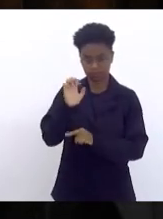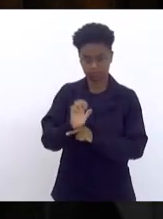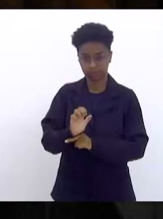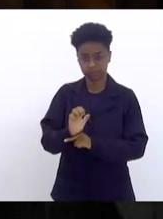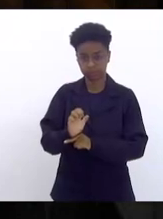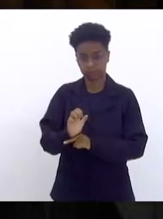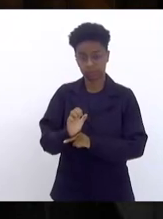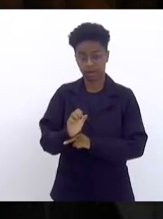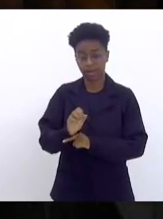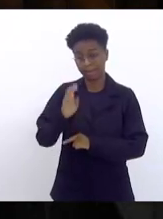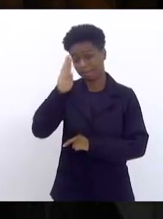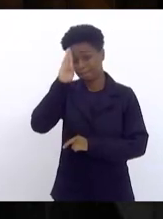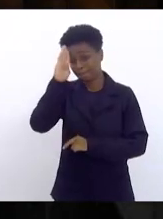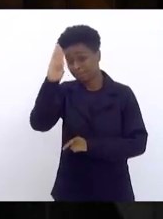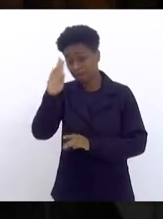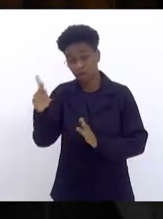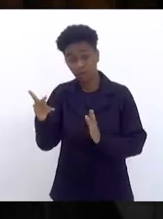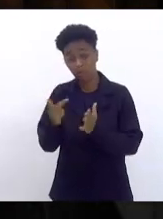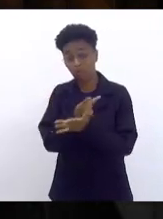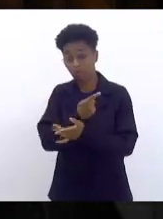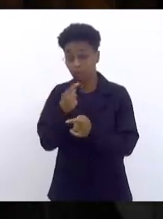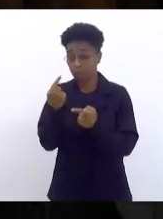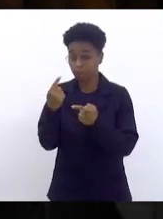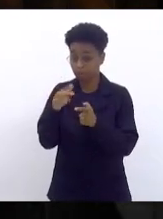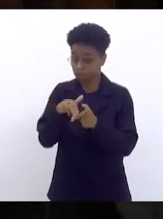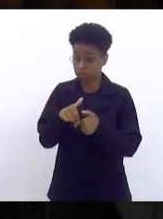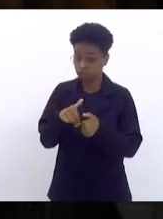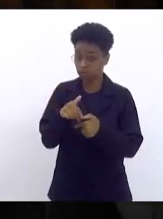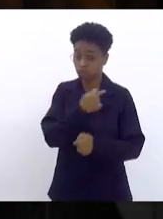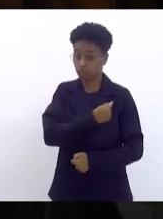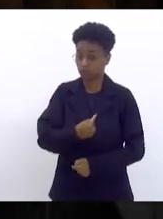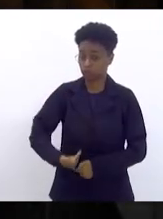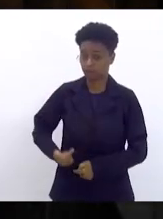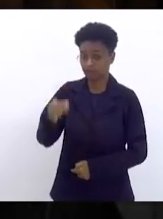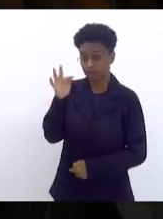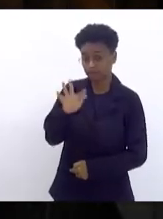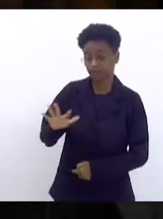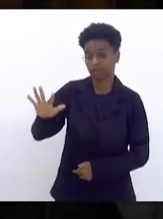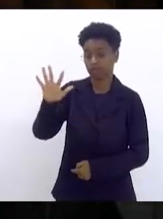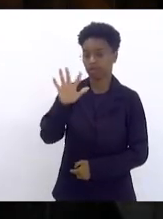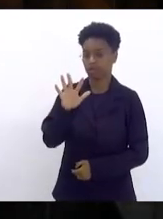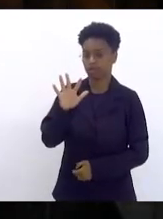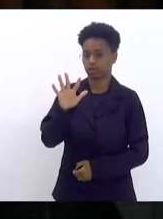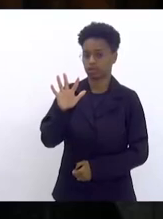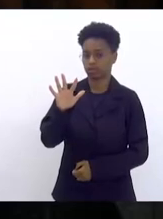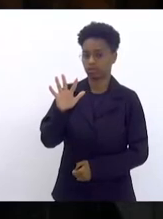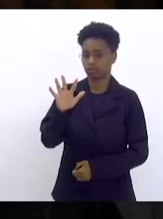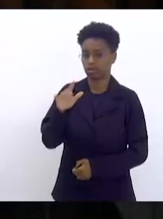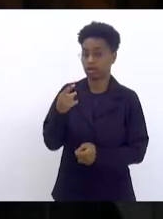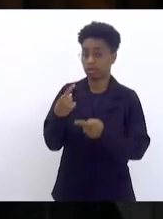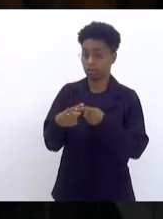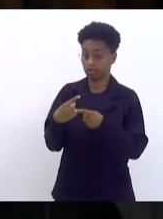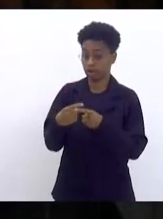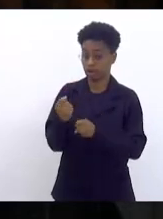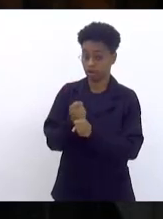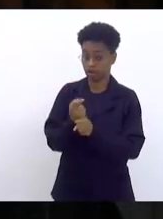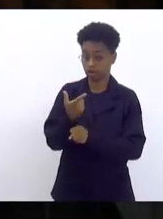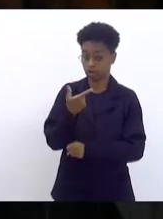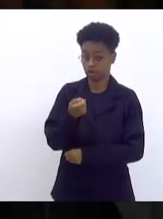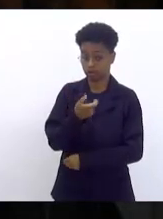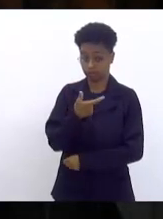-se principalmente ao governo federal, que em 2022